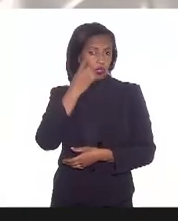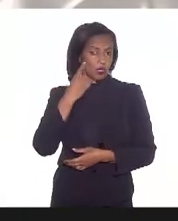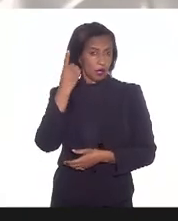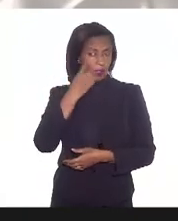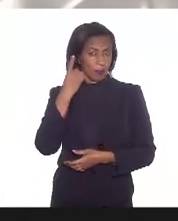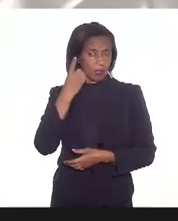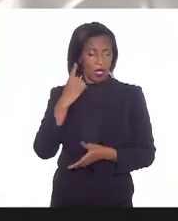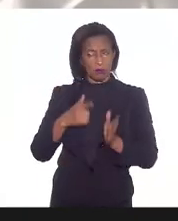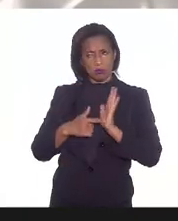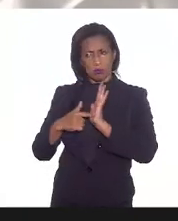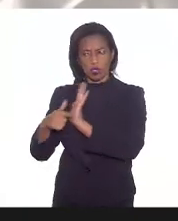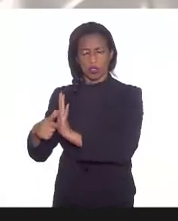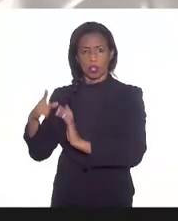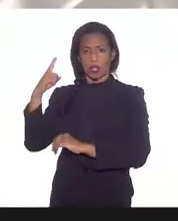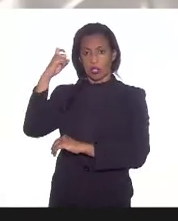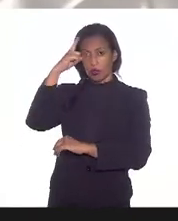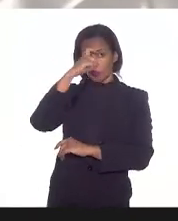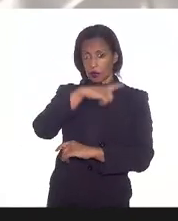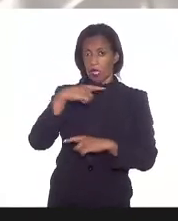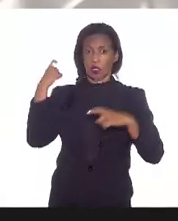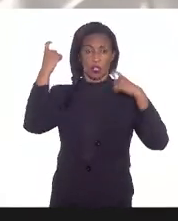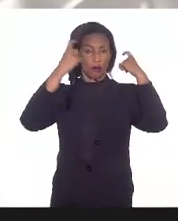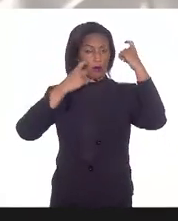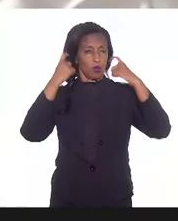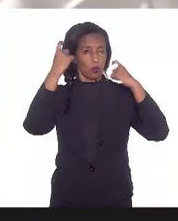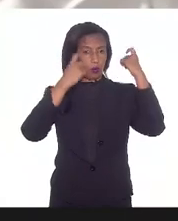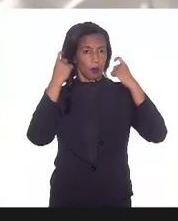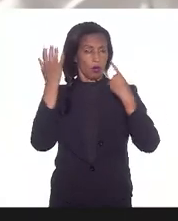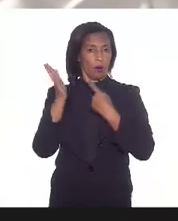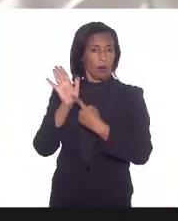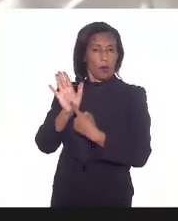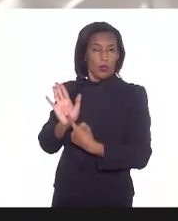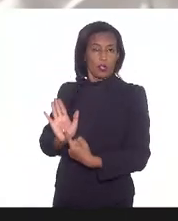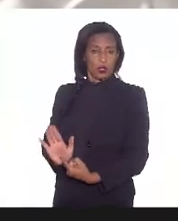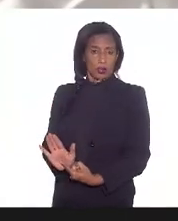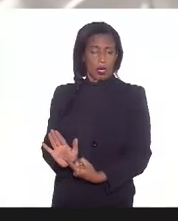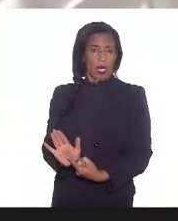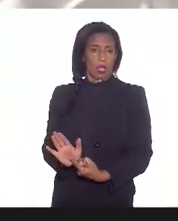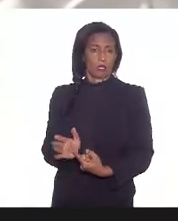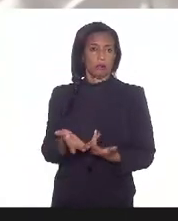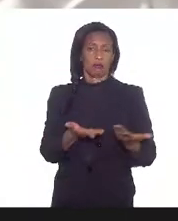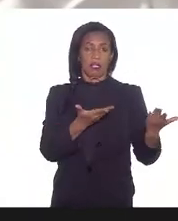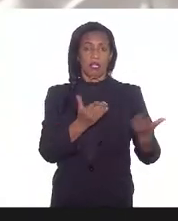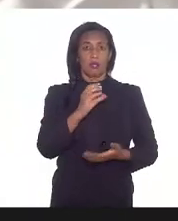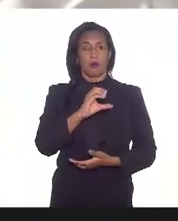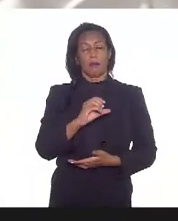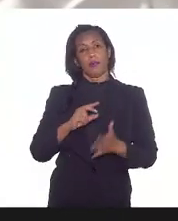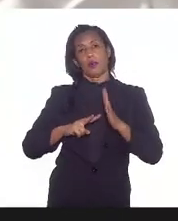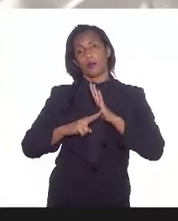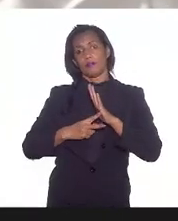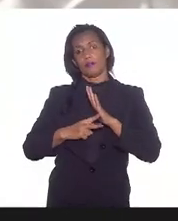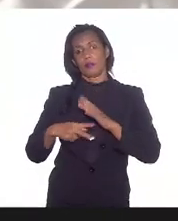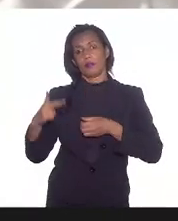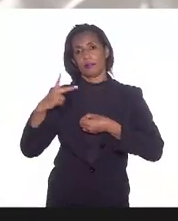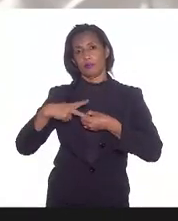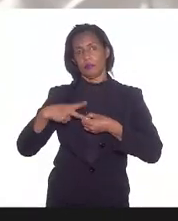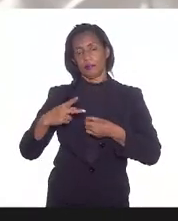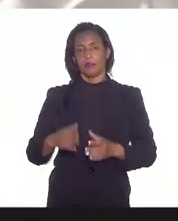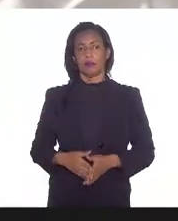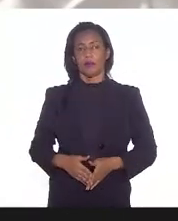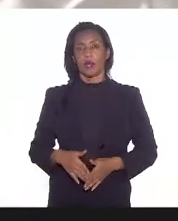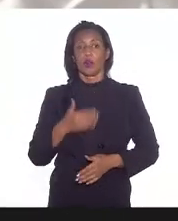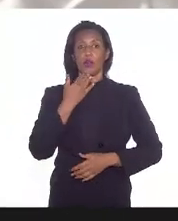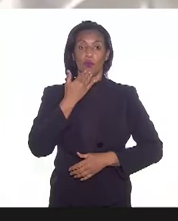dificuldades e as preocupações apresentadas pelo Cid Petro então vou te pedir